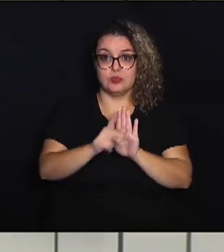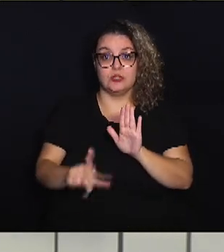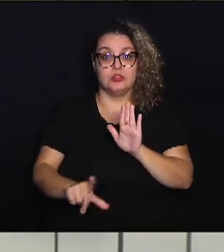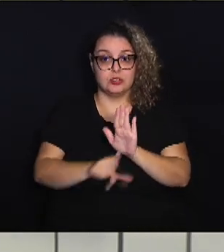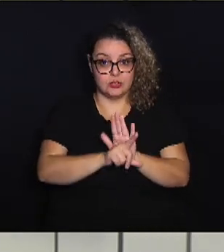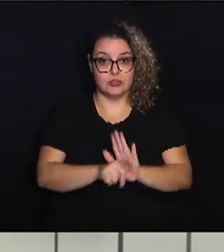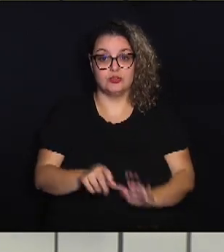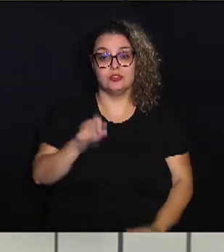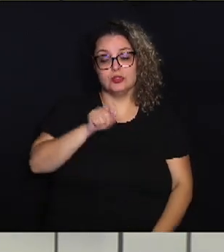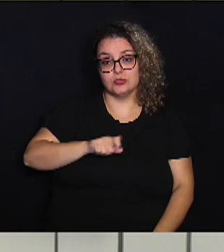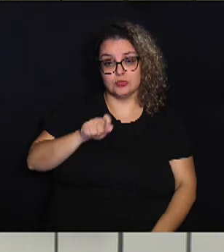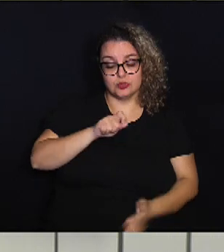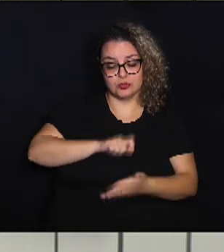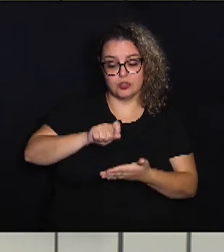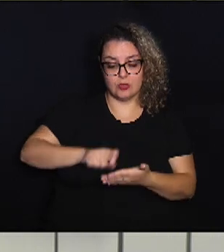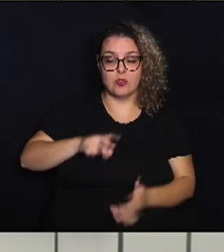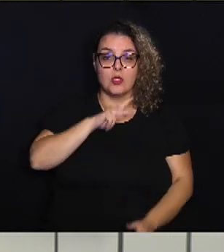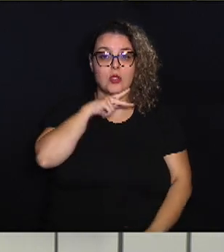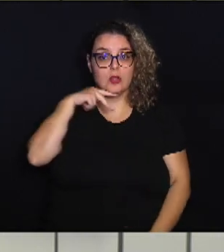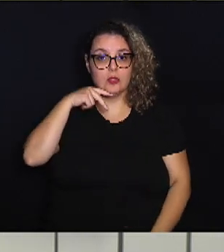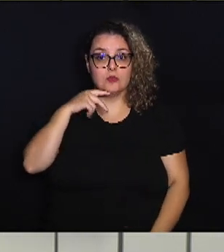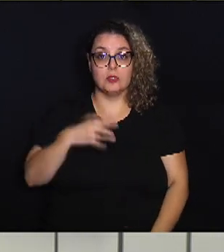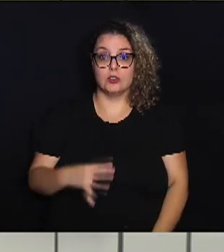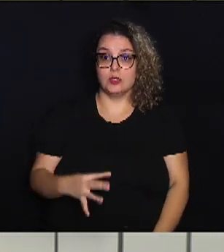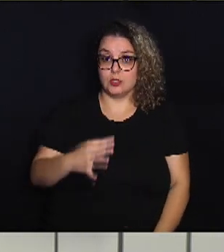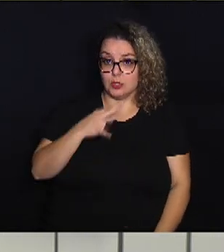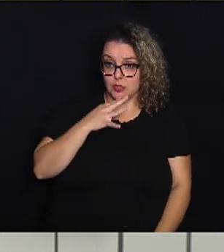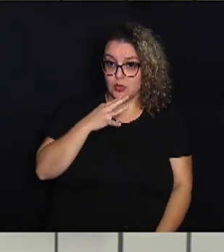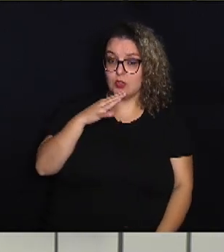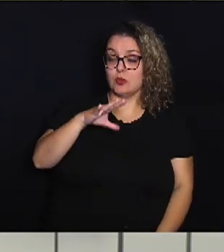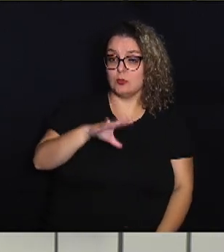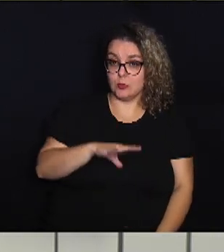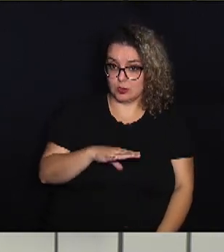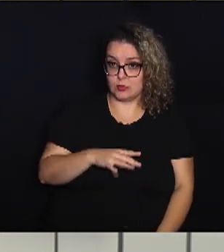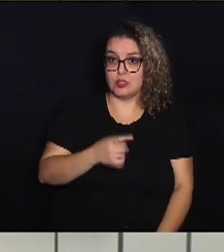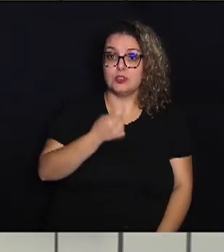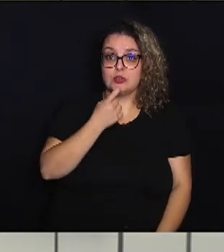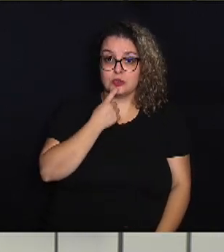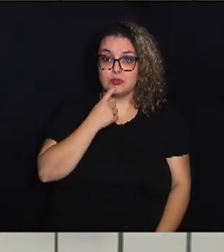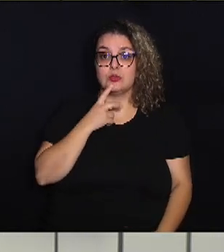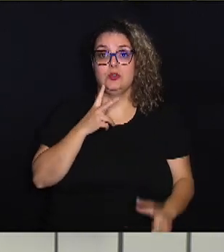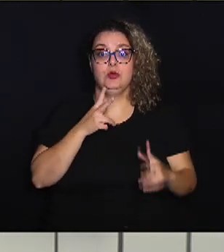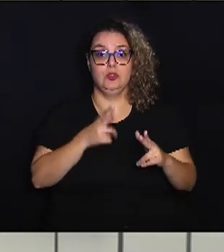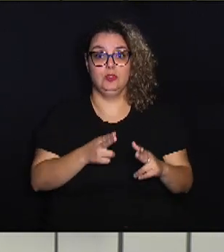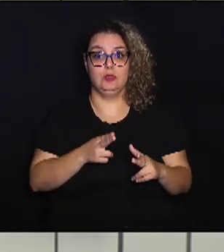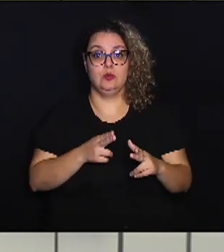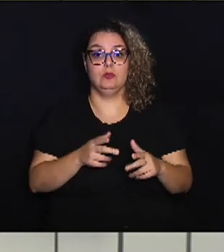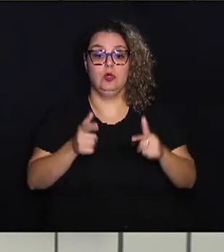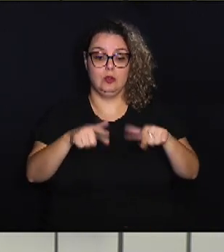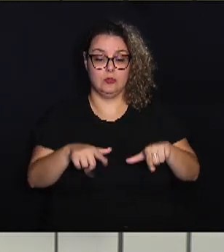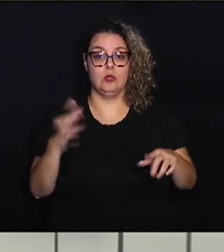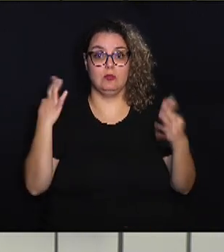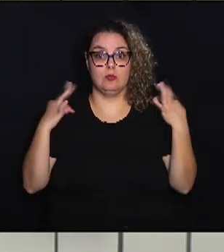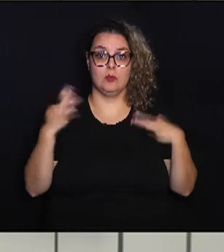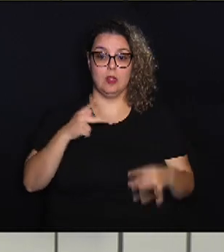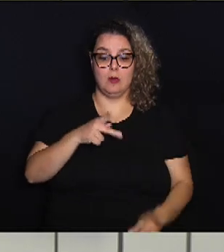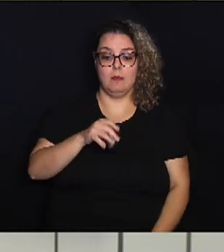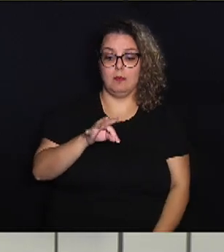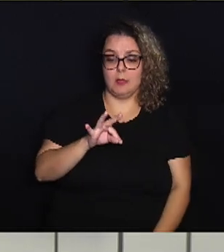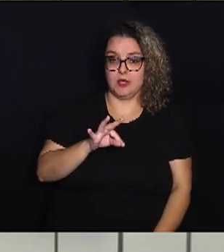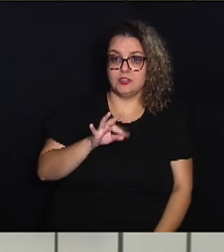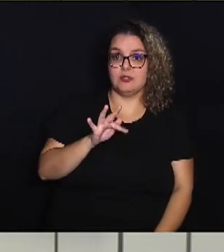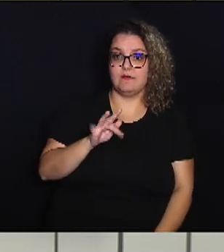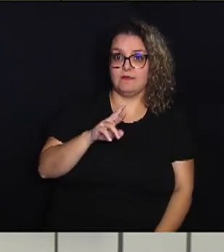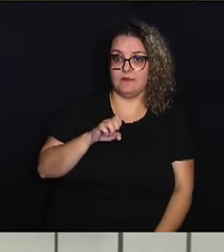autoria do vereador Permínio Monteiro, que conhece o município de Campinas como destino turístico pet-friendly. O